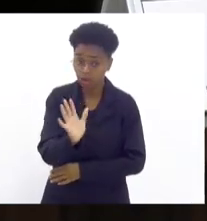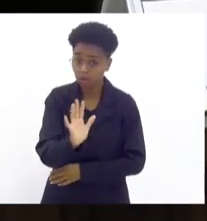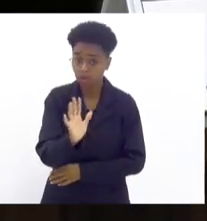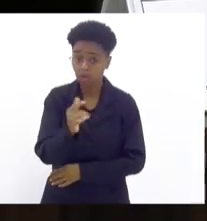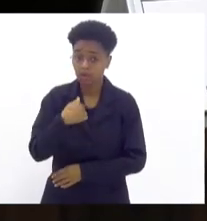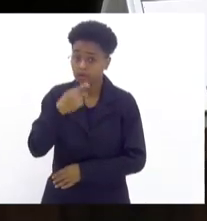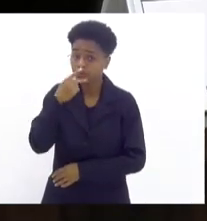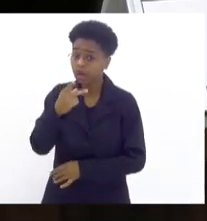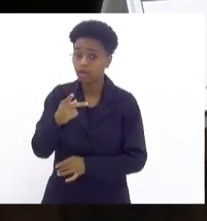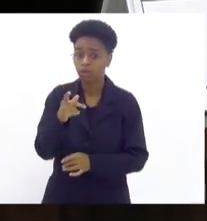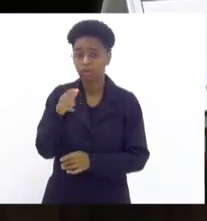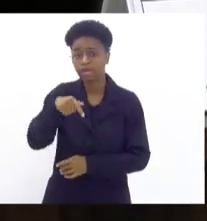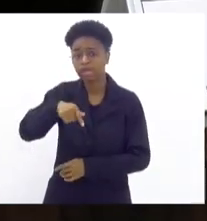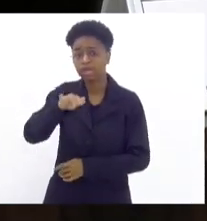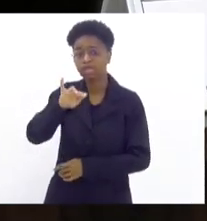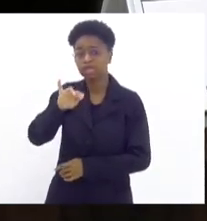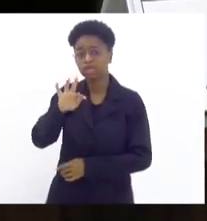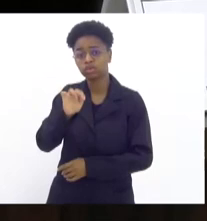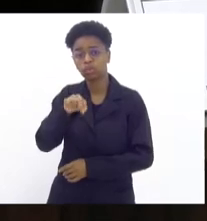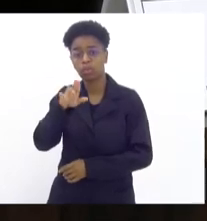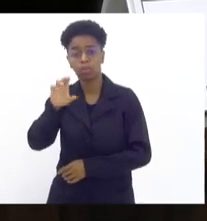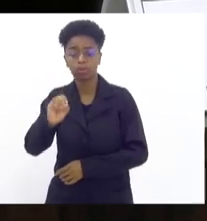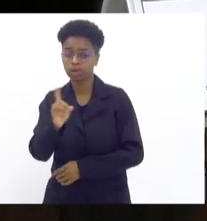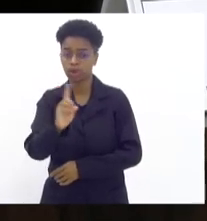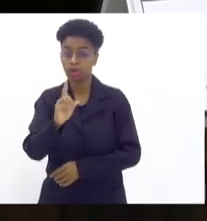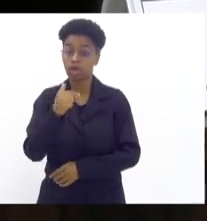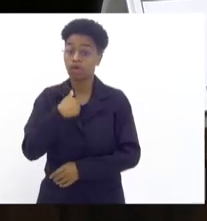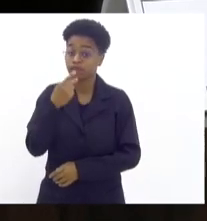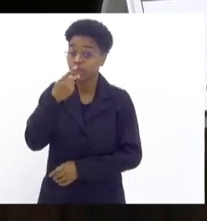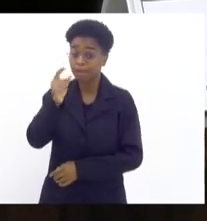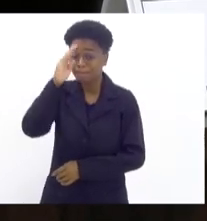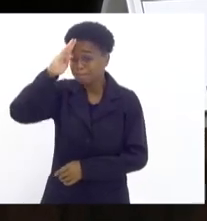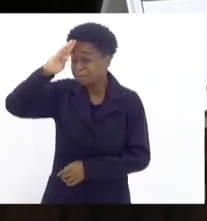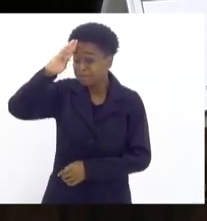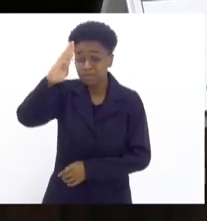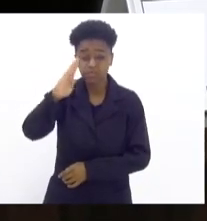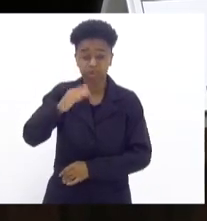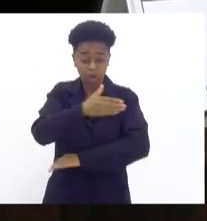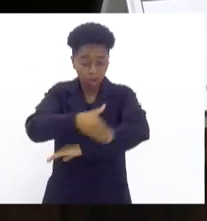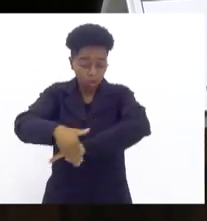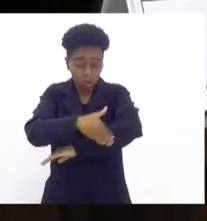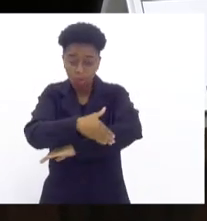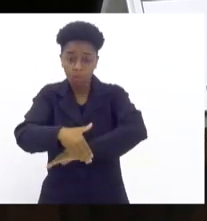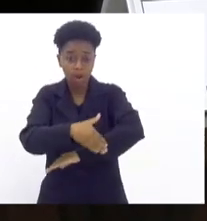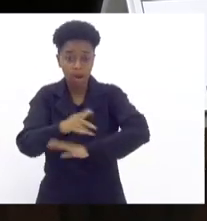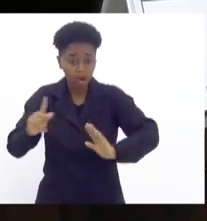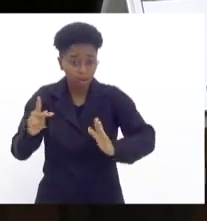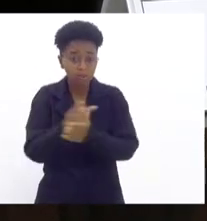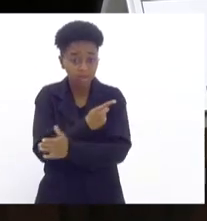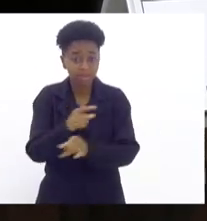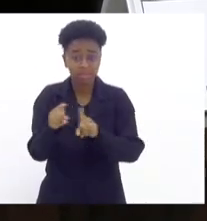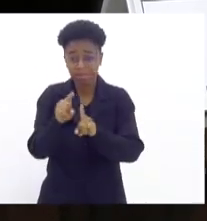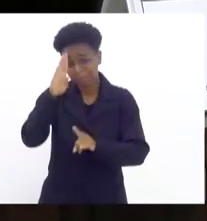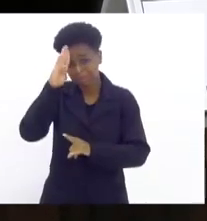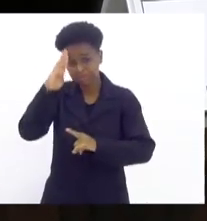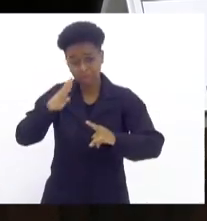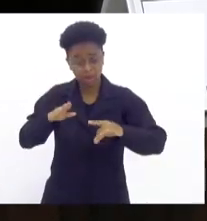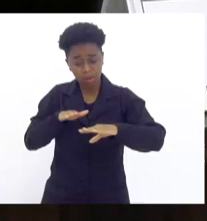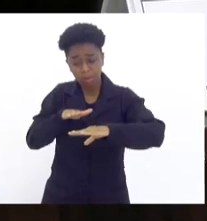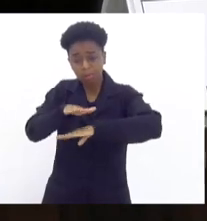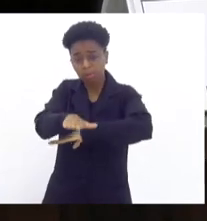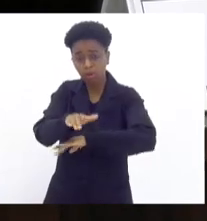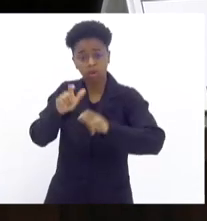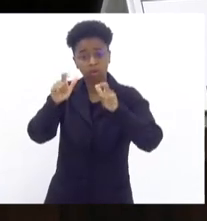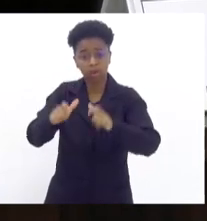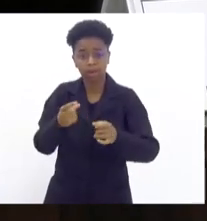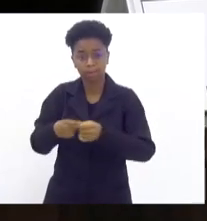acontecendo no Quitungo, não, está acontecendo nas ruas principais, nas principais transversais do bairro de Bras